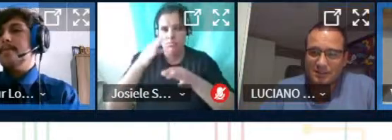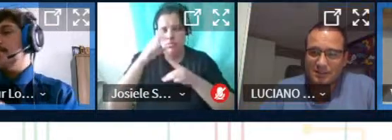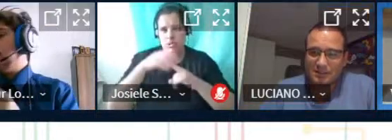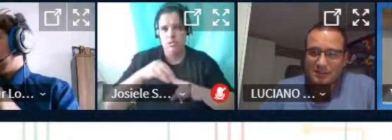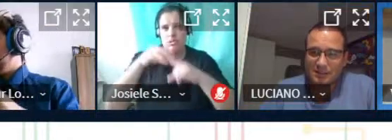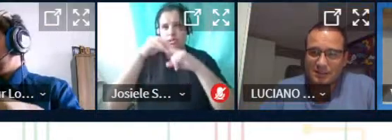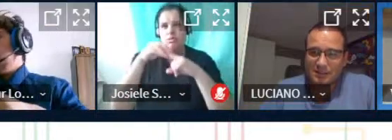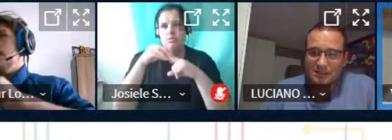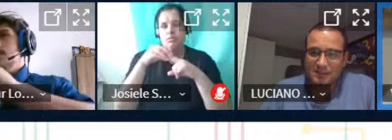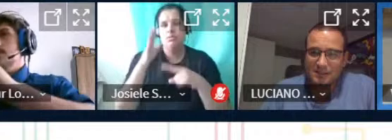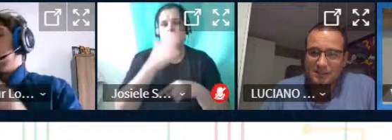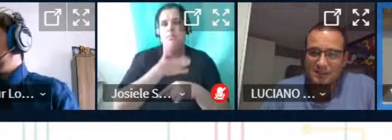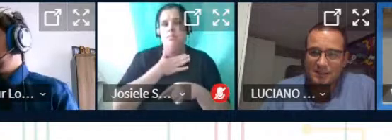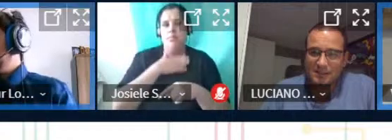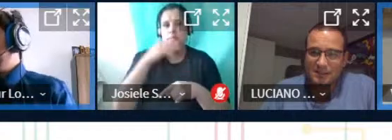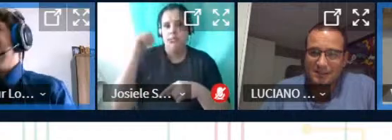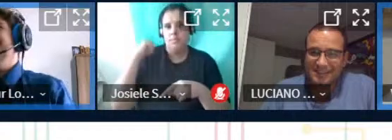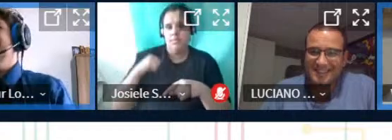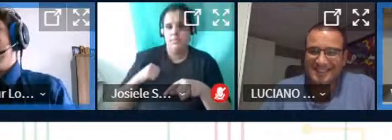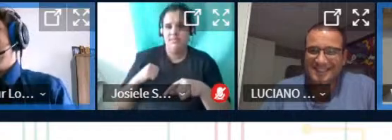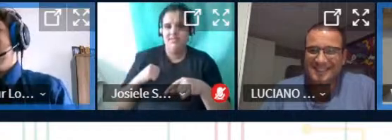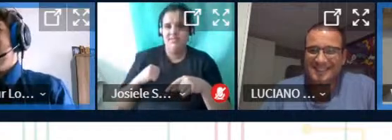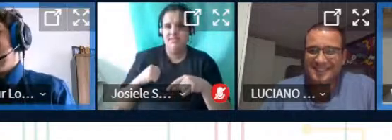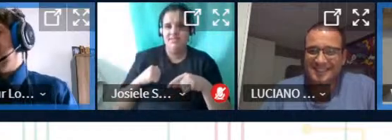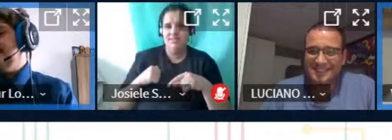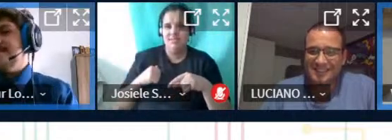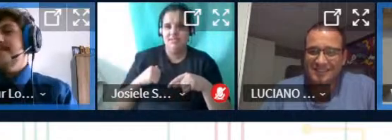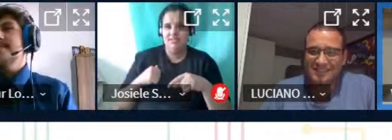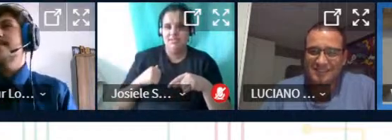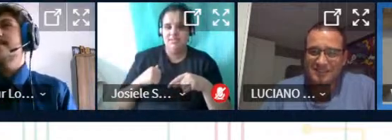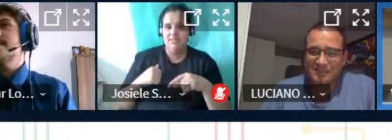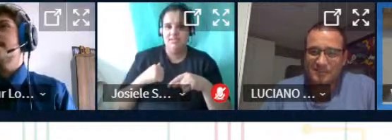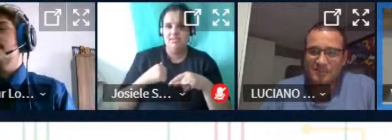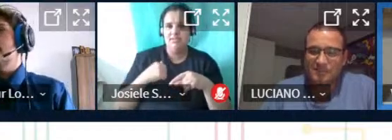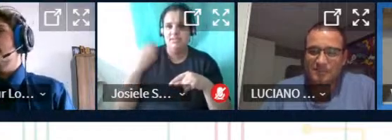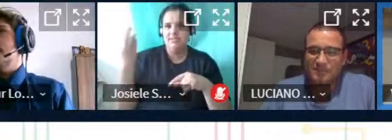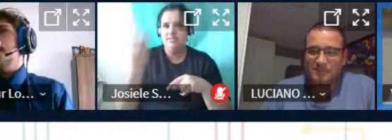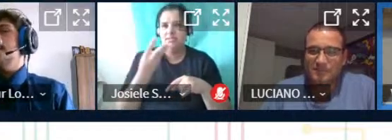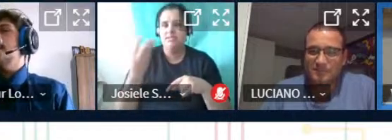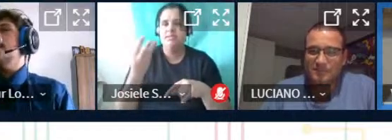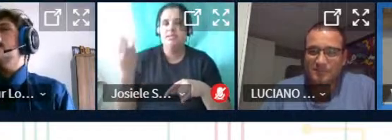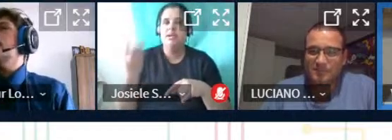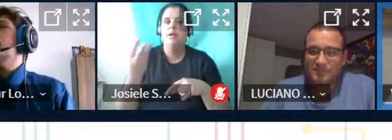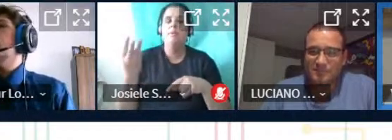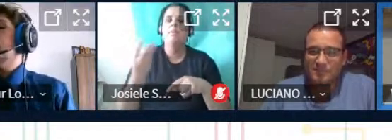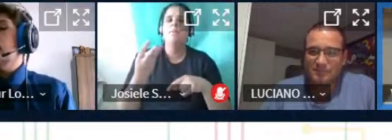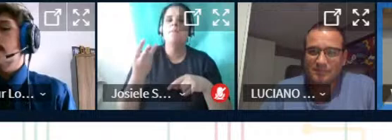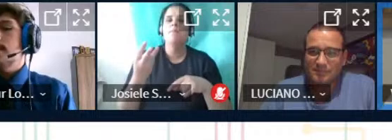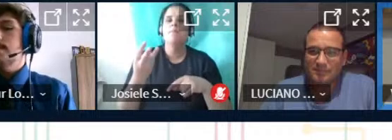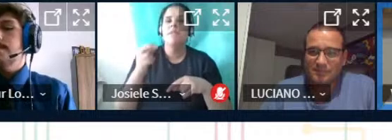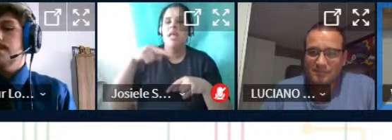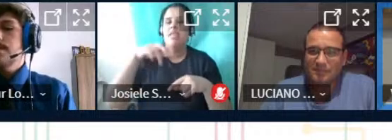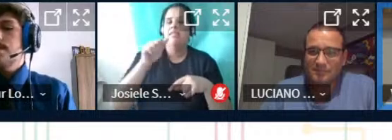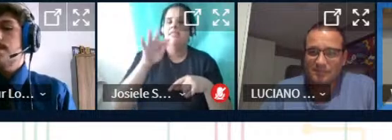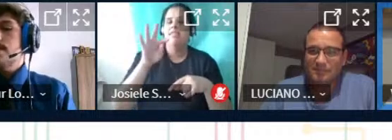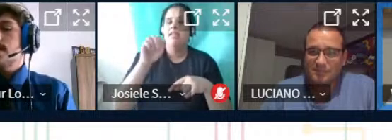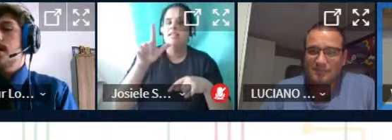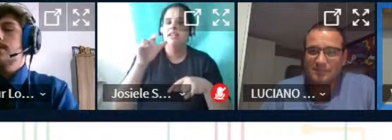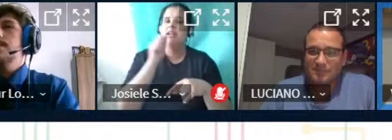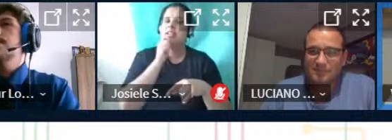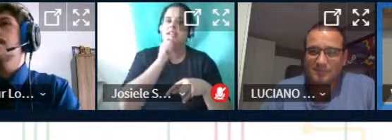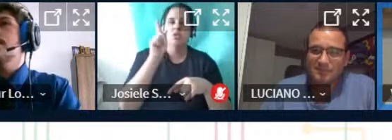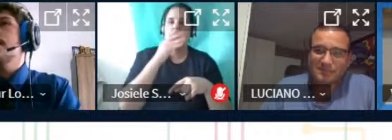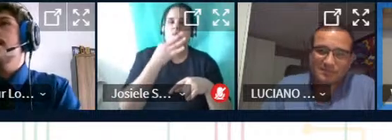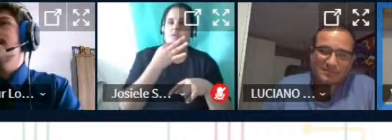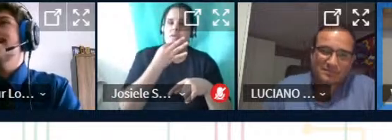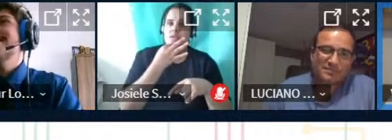eu tive sorte com os meus meus bolsistas né o Arthur e a Gabriela tinham sido meus alunos a Nathalie eu não conheço ainda só conheço ela por